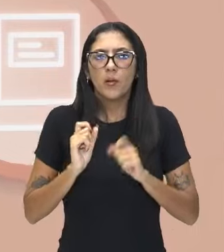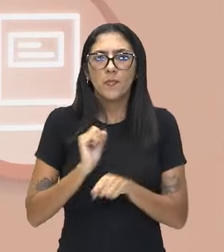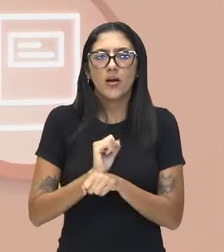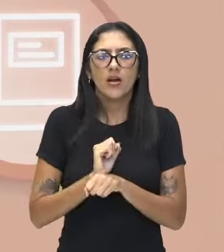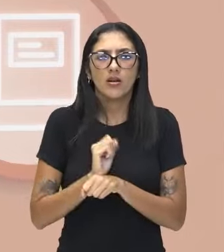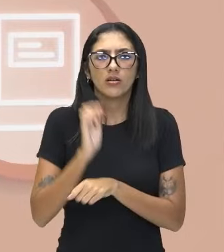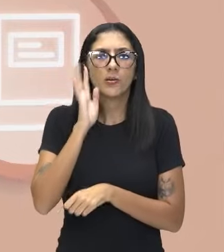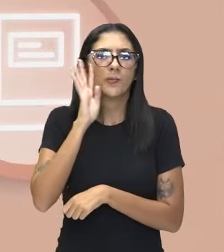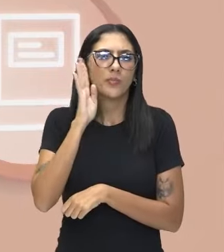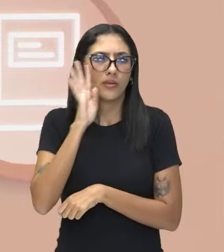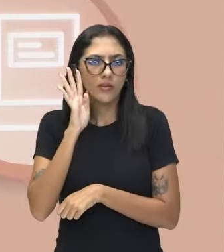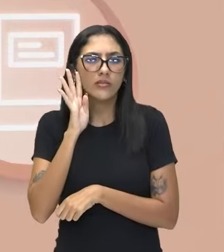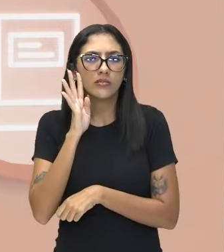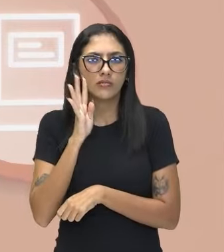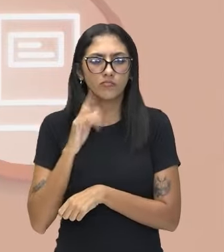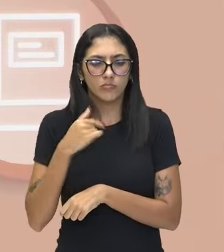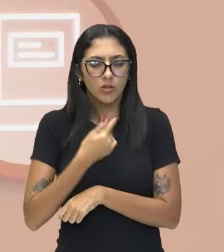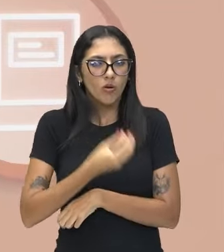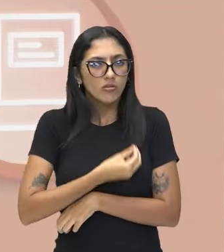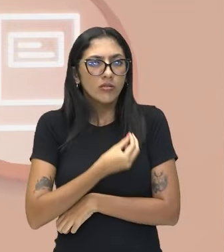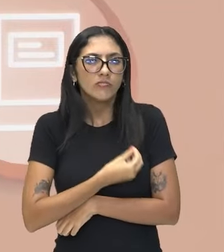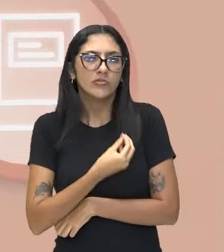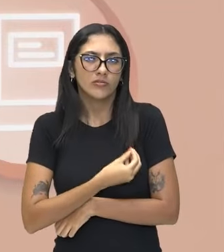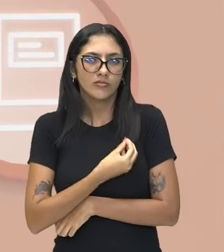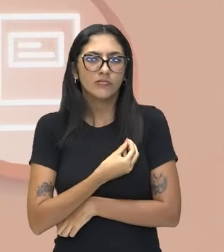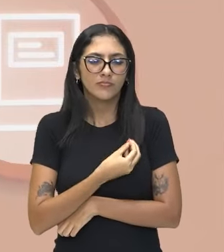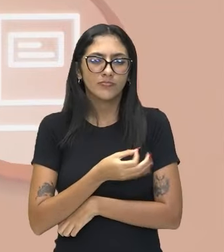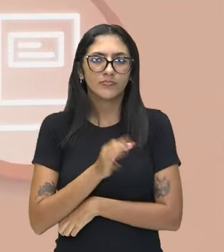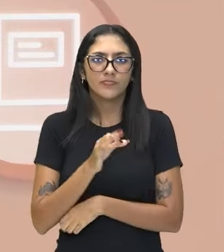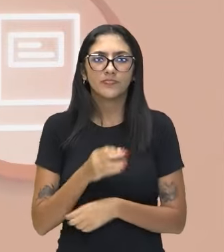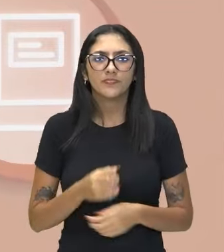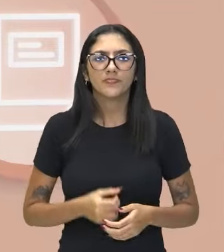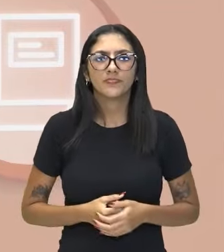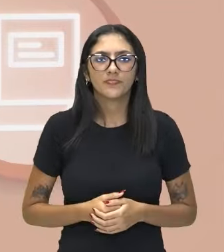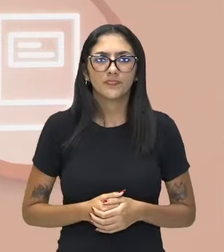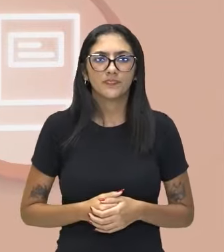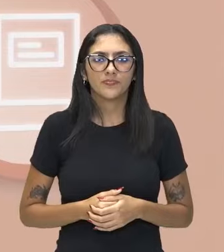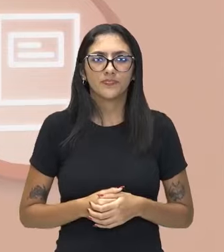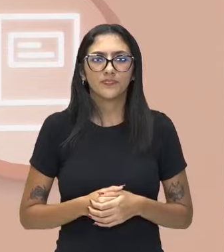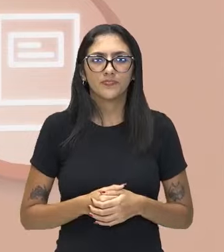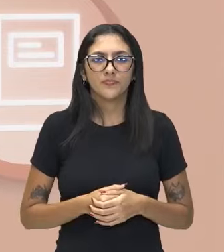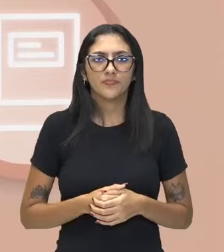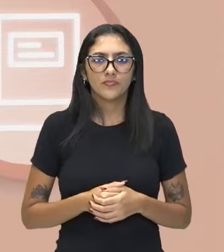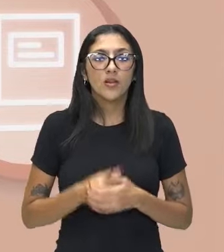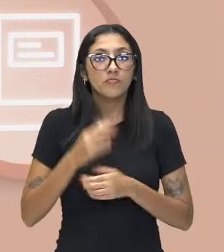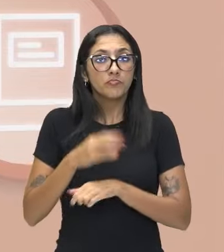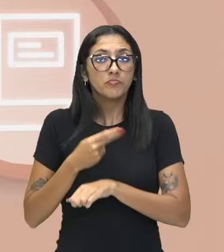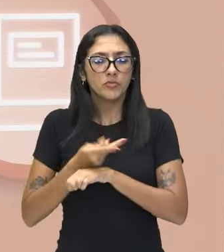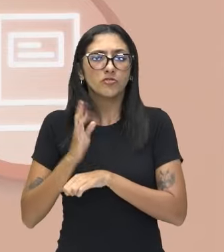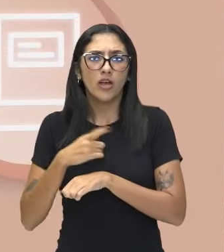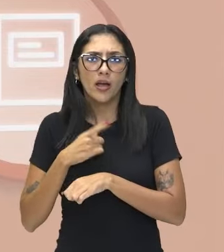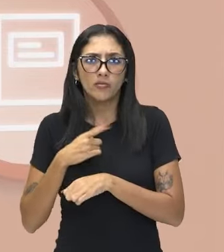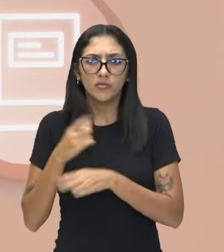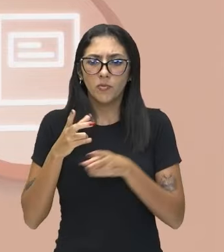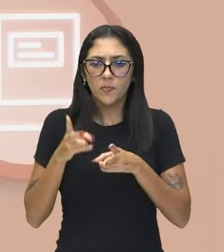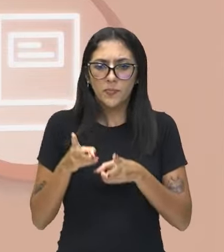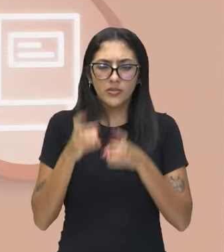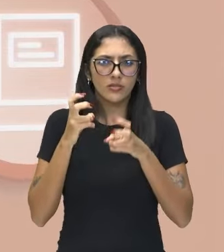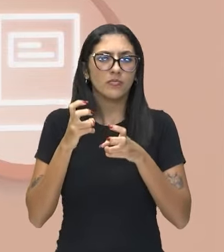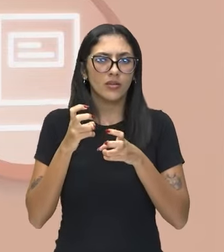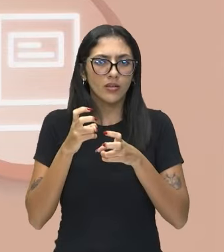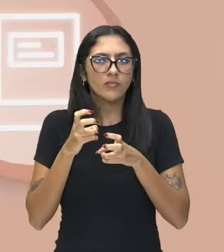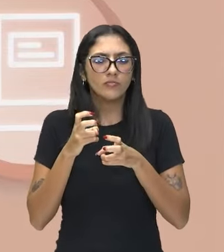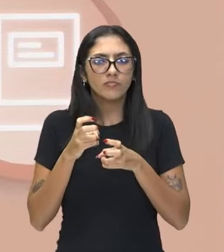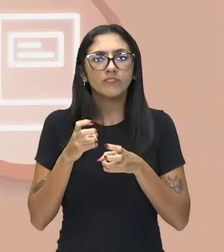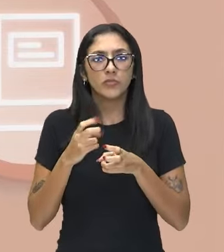existência inautêntica que estará aí. Tá certo? E aí, a partir do momento que eu desperto disso daí, eu vou ver